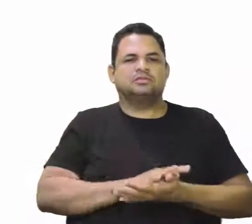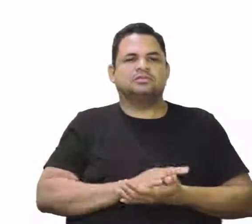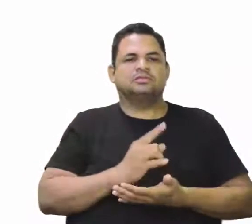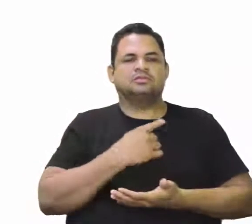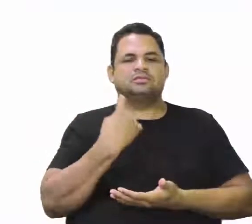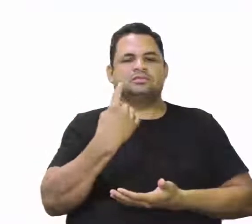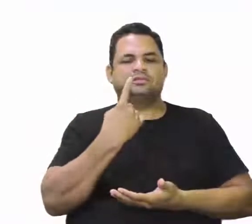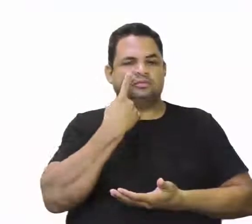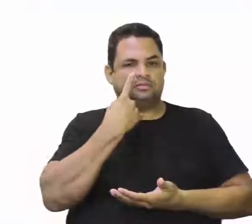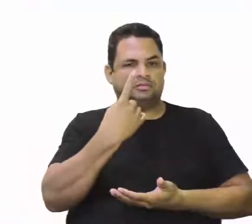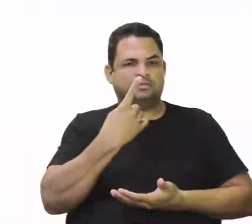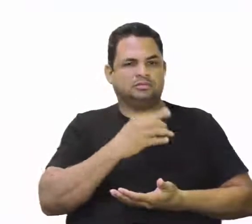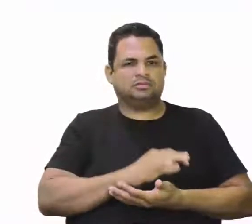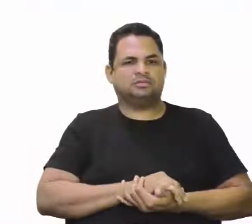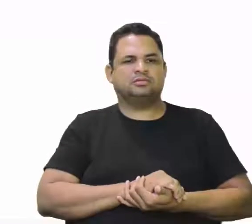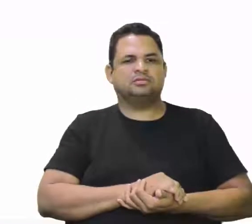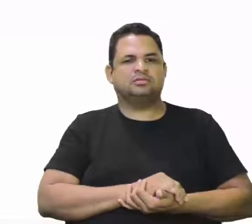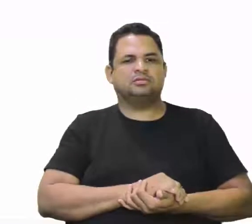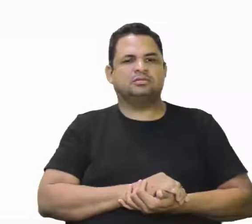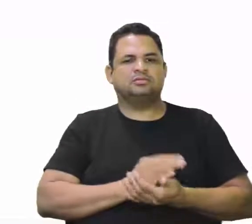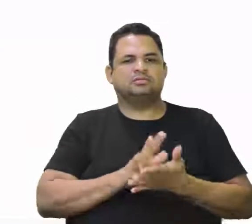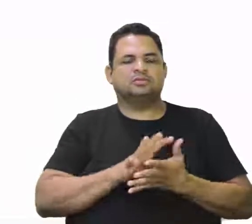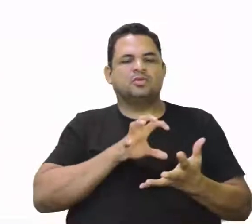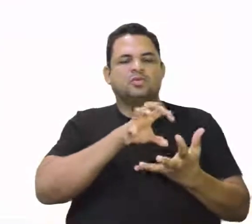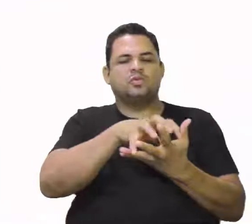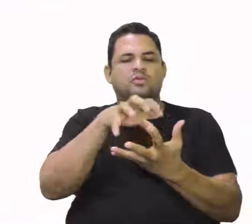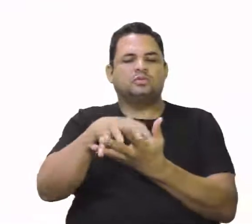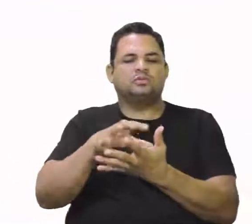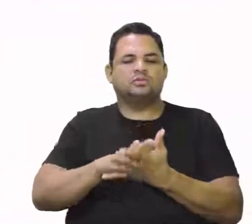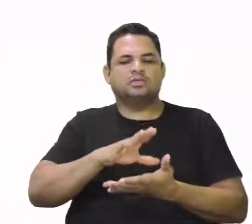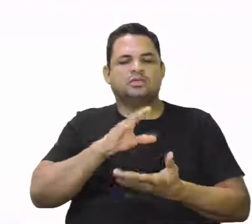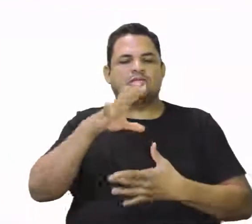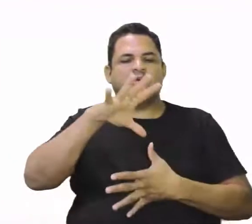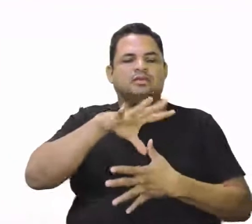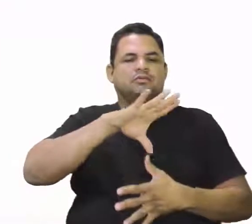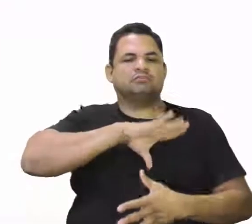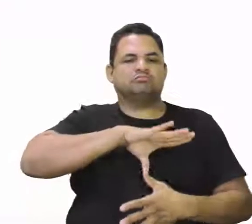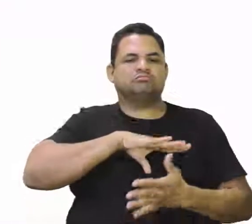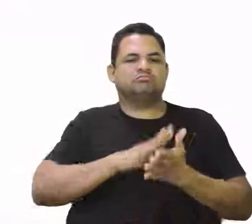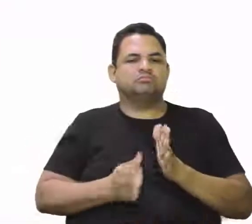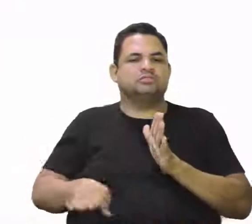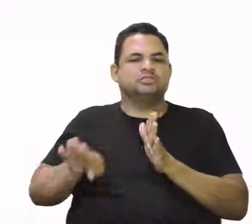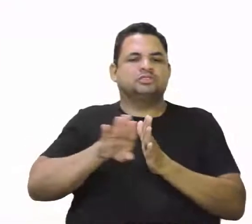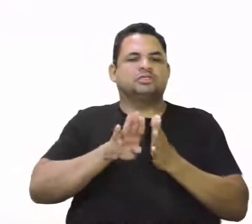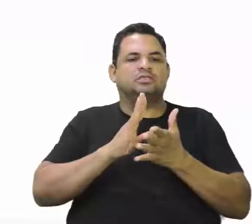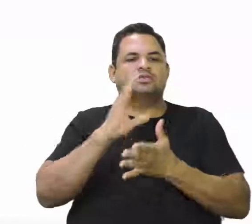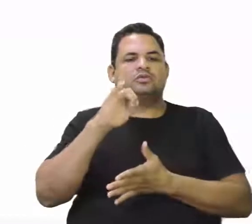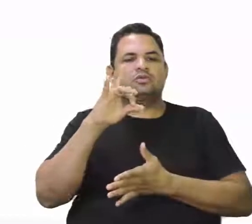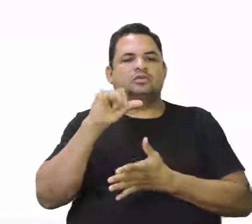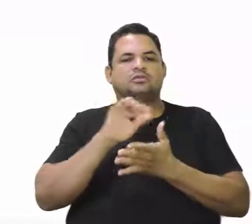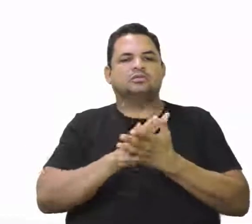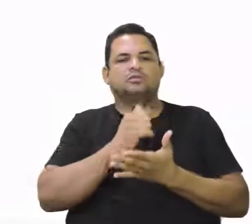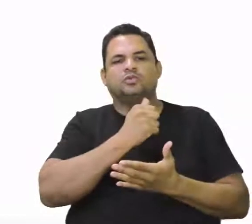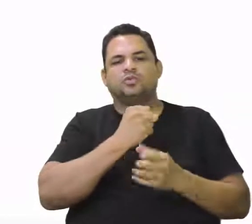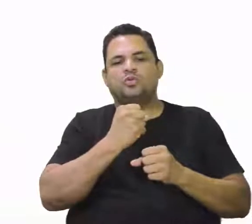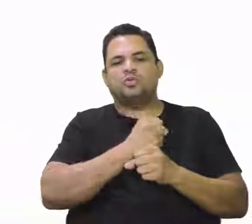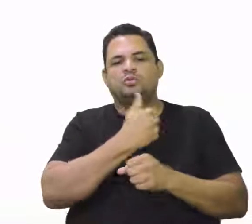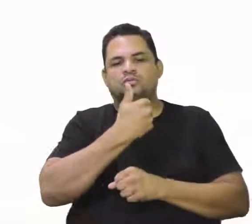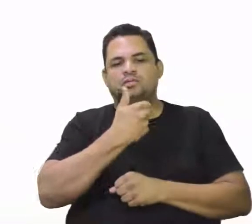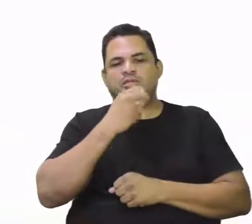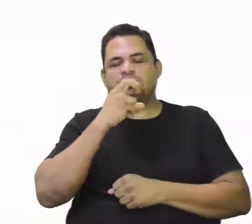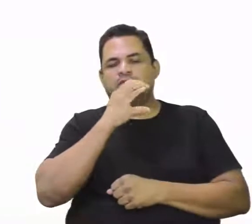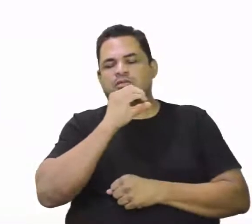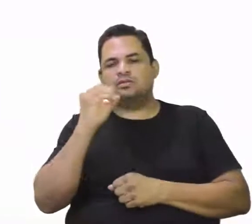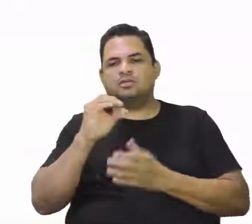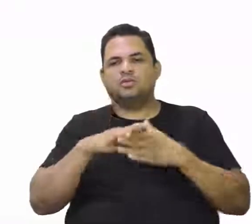Nós viemos aqui ver essa colonização da América Portuguesa. Essa chegada do Cabral. Nós estamos aí em 1500, quando